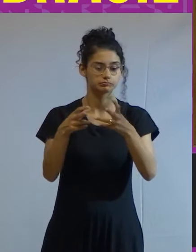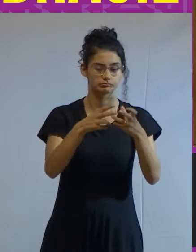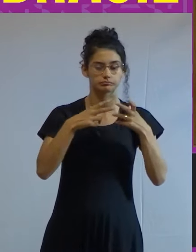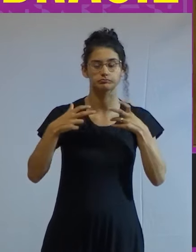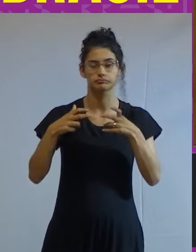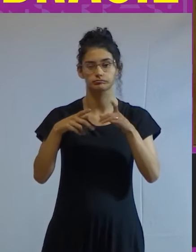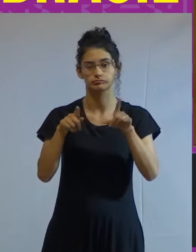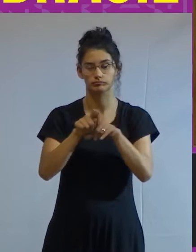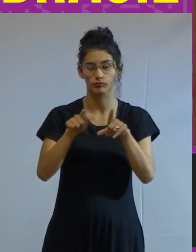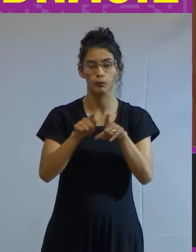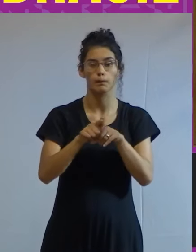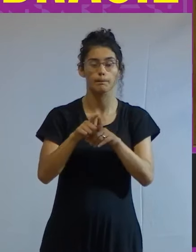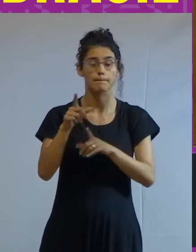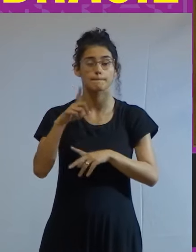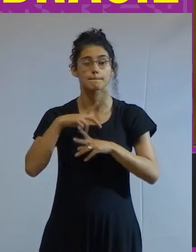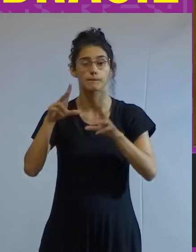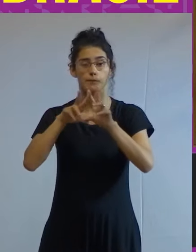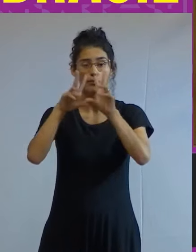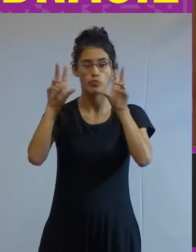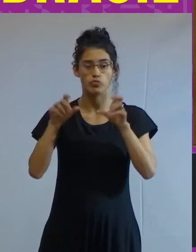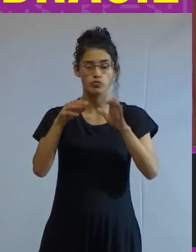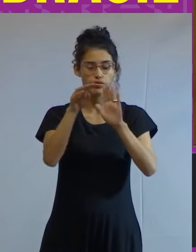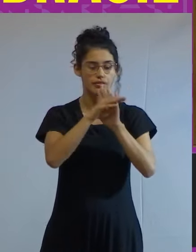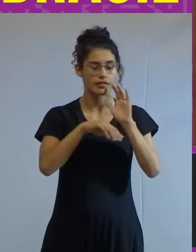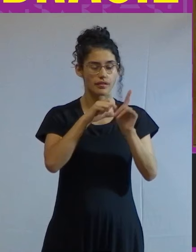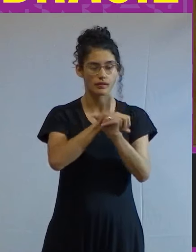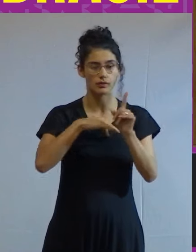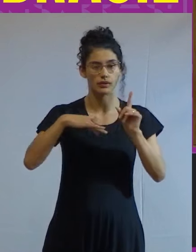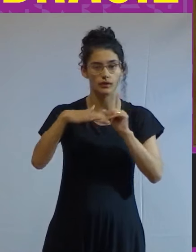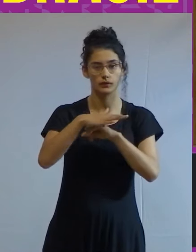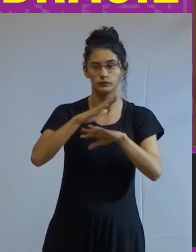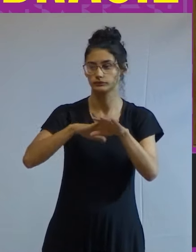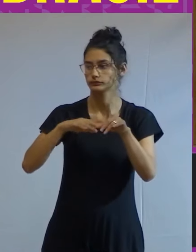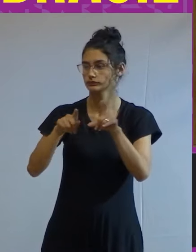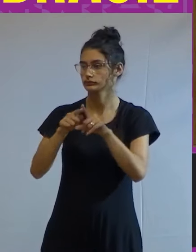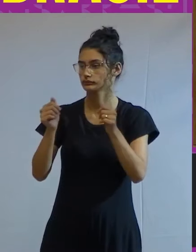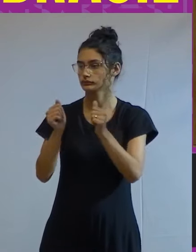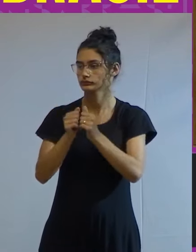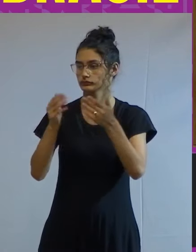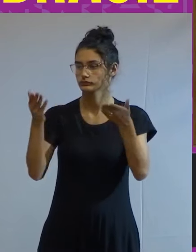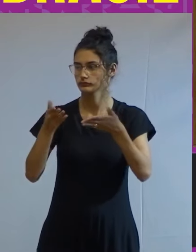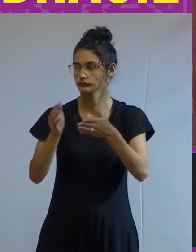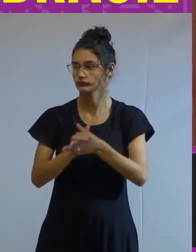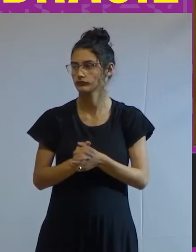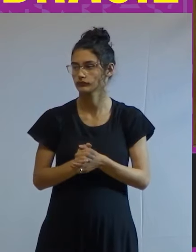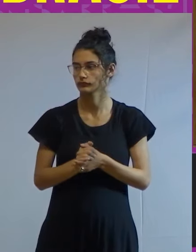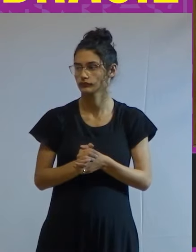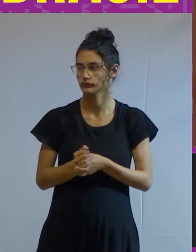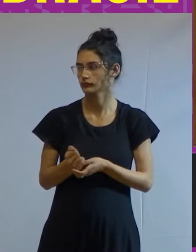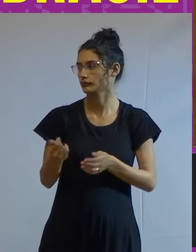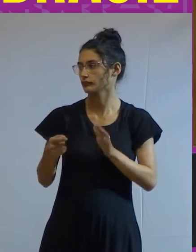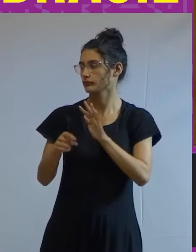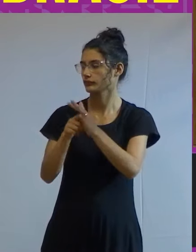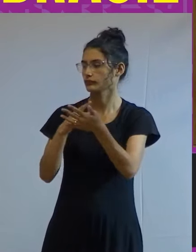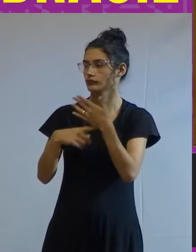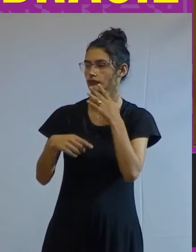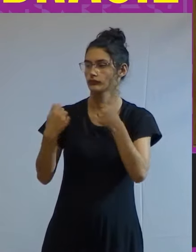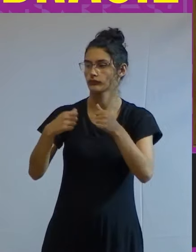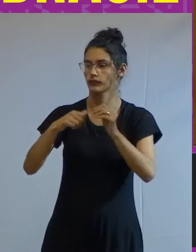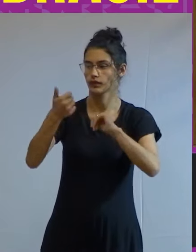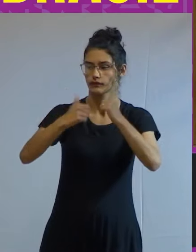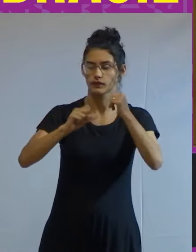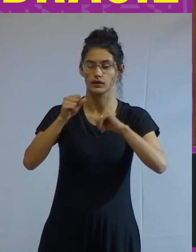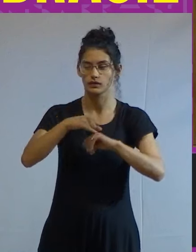Estado levou o tema da agenda social para a seara econômica as intervenções devem avaliar